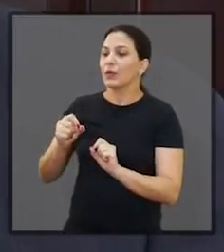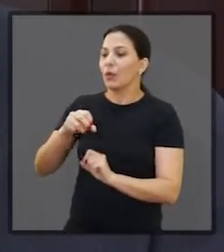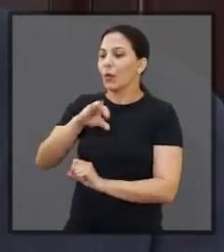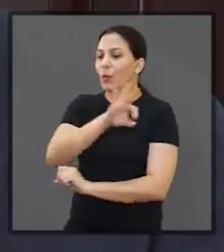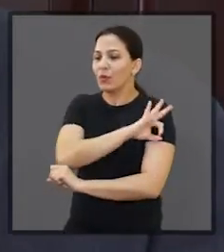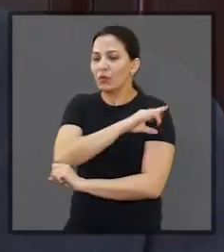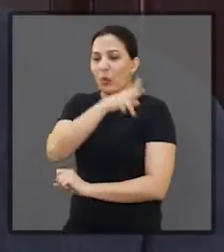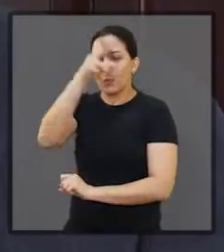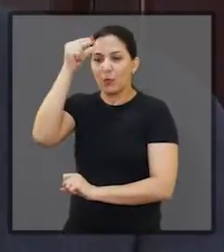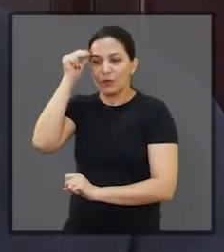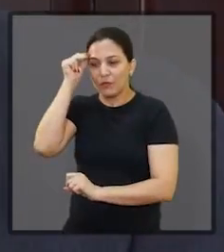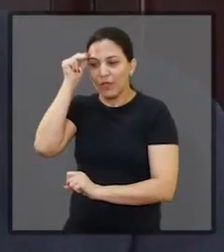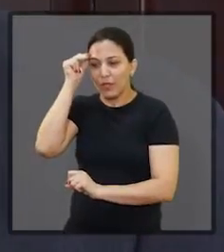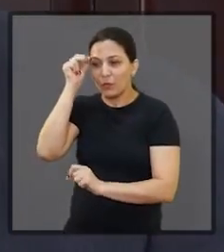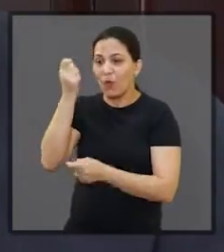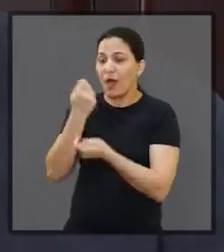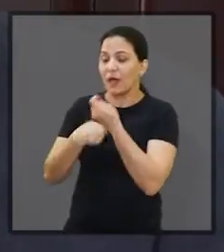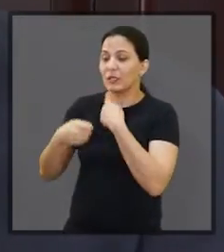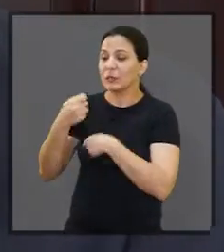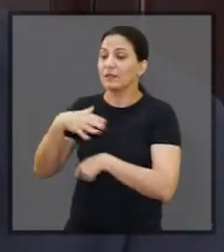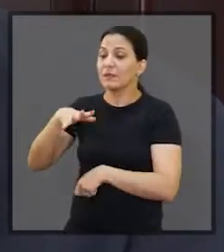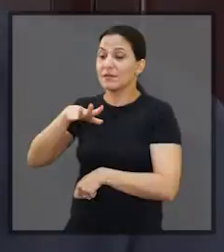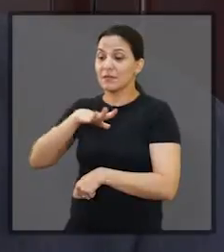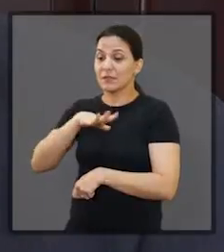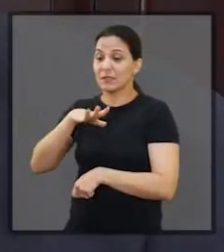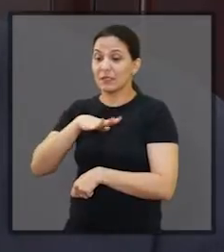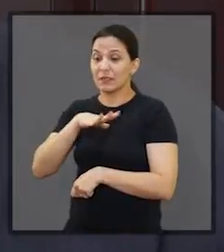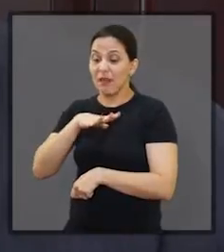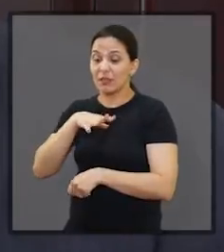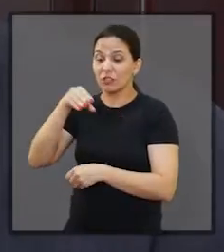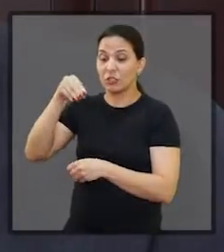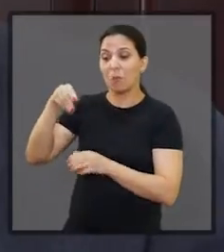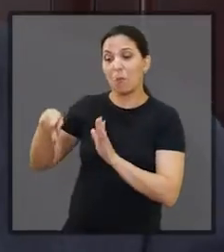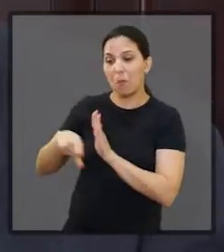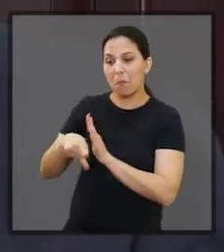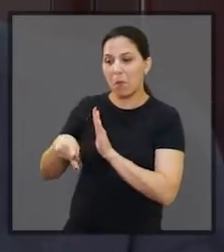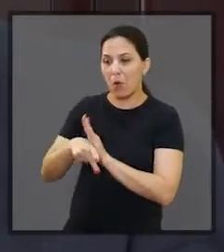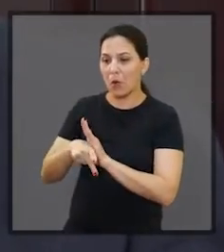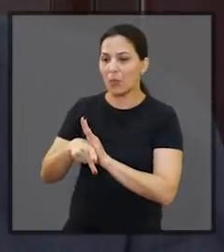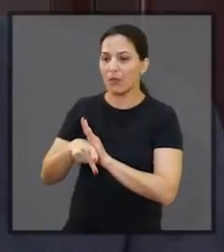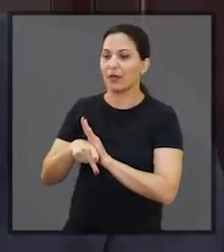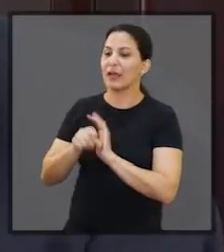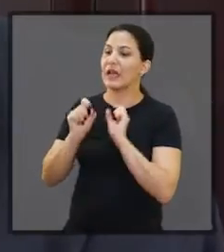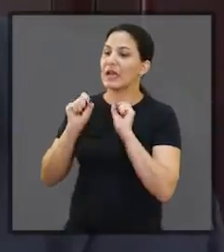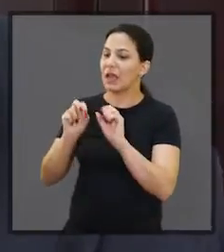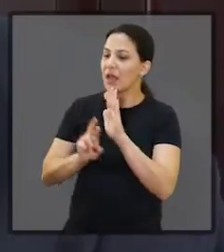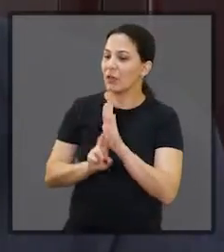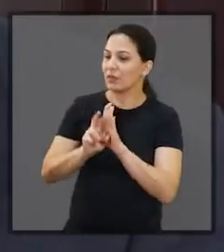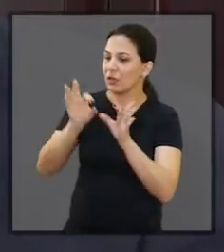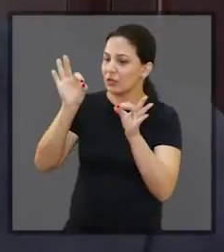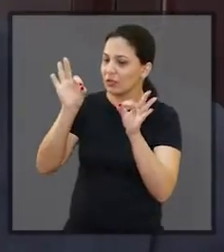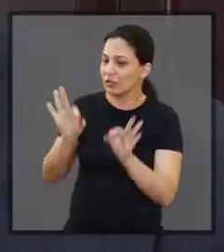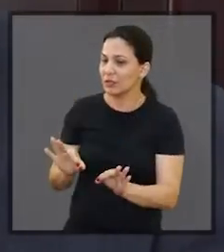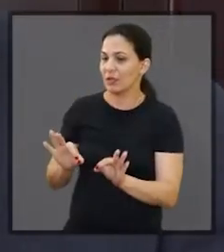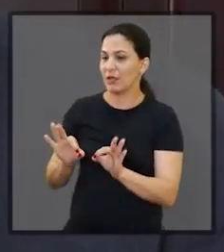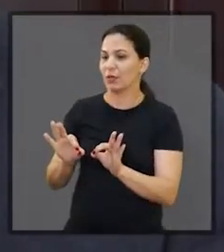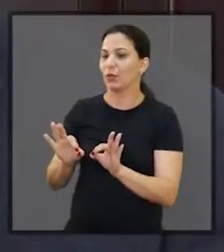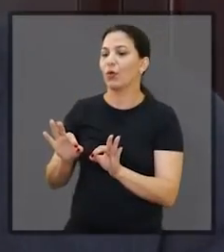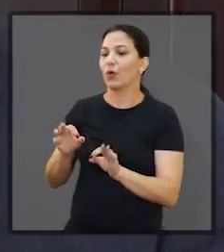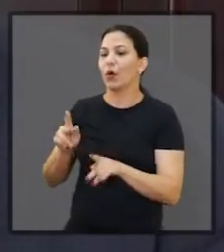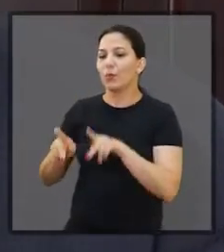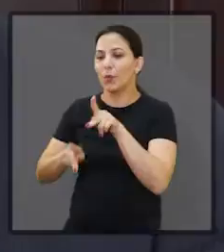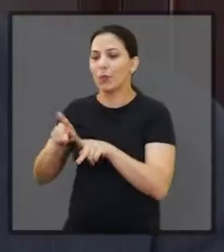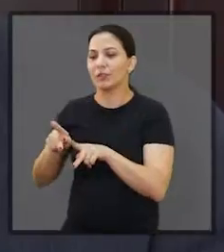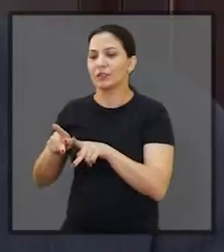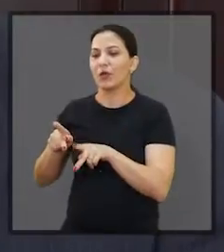prefeito é um síndico e, portanto, ele administra aquilo que não é dele, ele administra aquilo que é da cidade. E quem representa o interesse da cidade é a